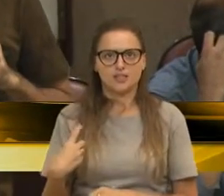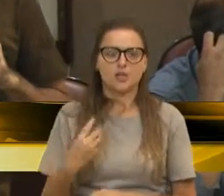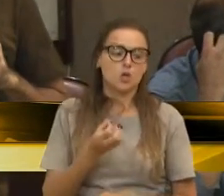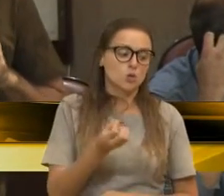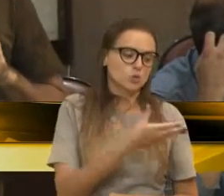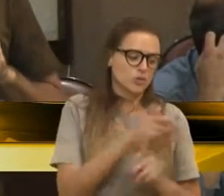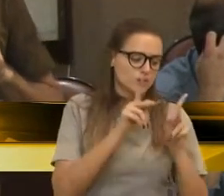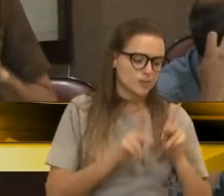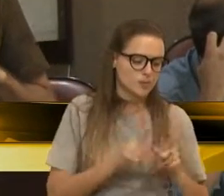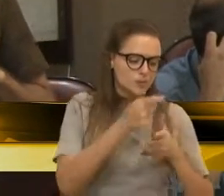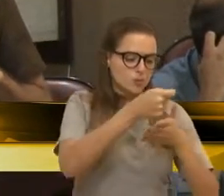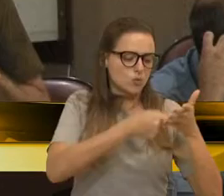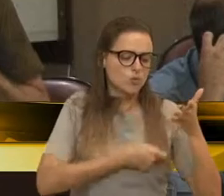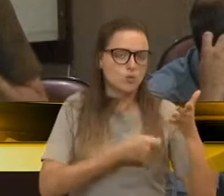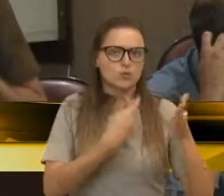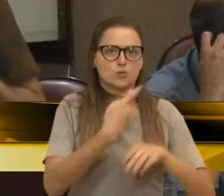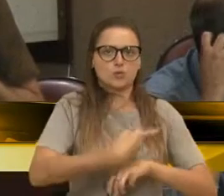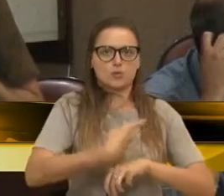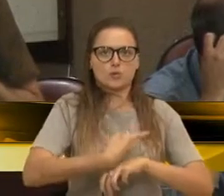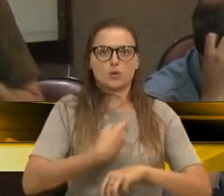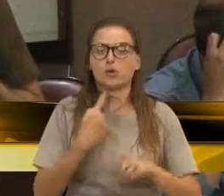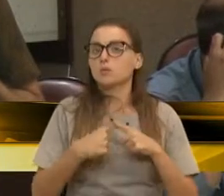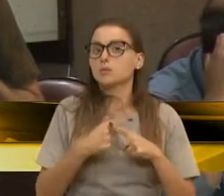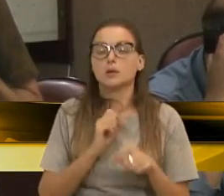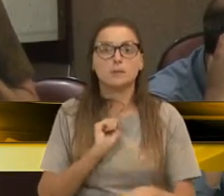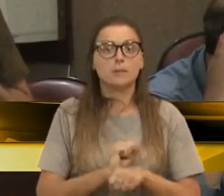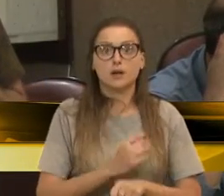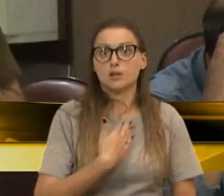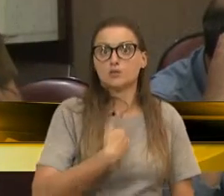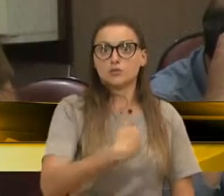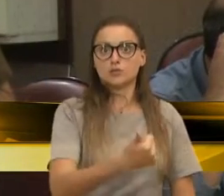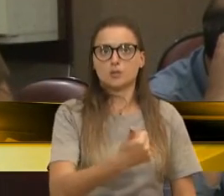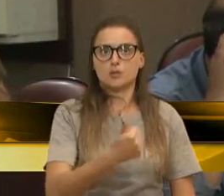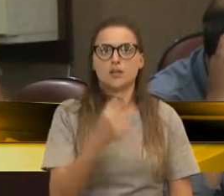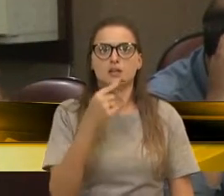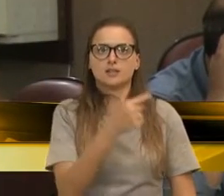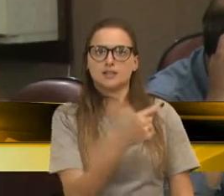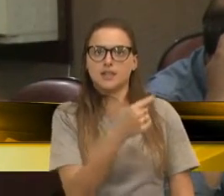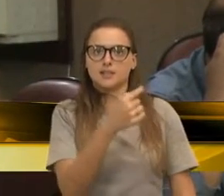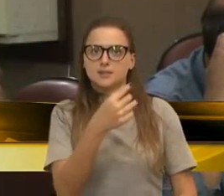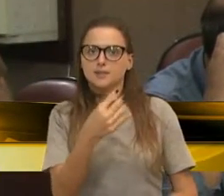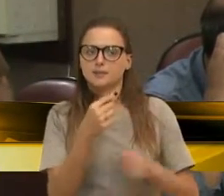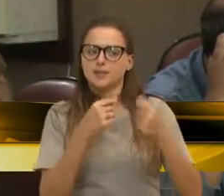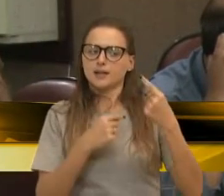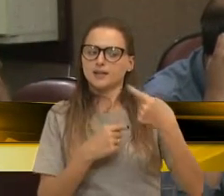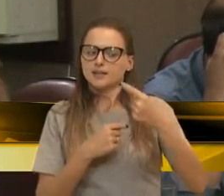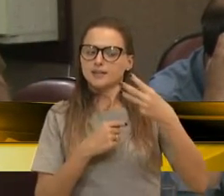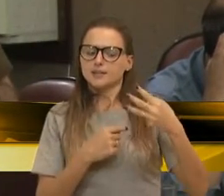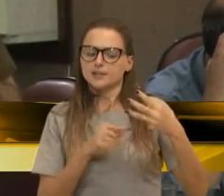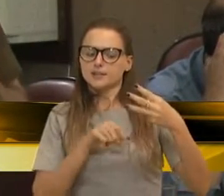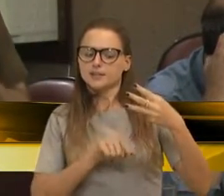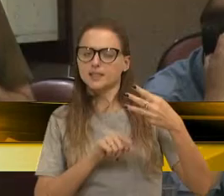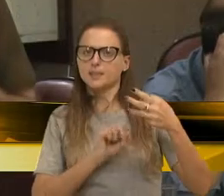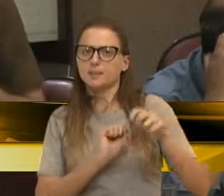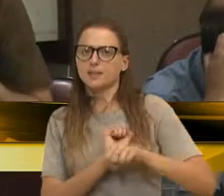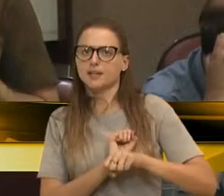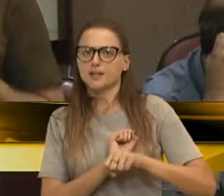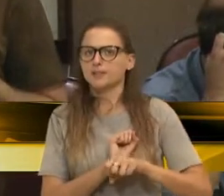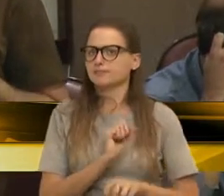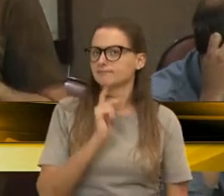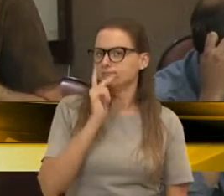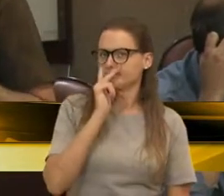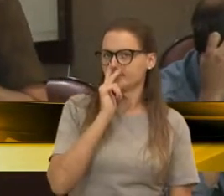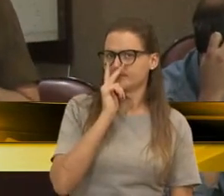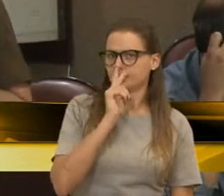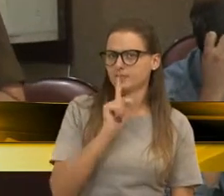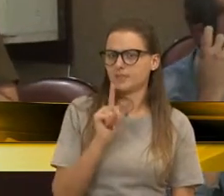concursados, porque pararam de chamar na 13ª colocação. Que coincidência por a vereadora